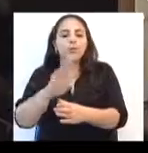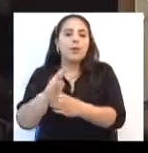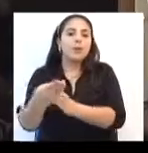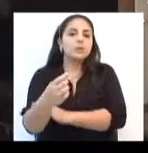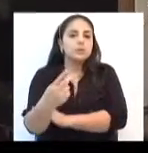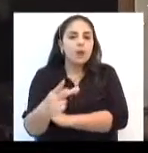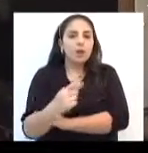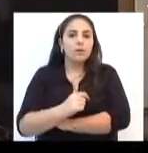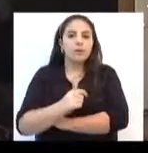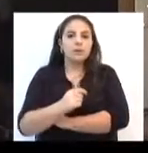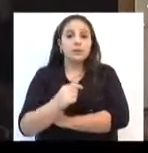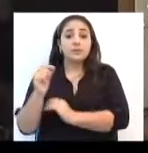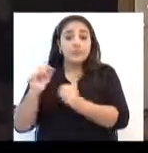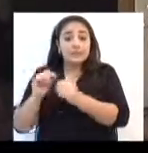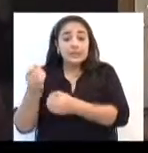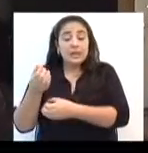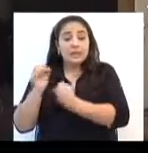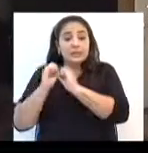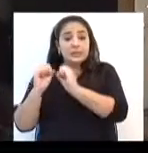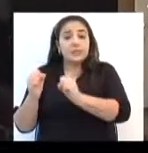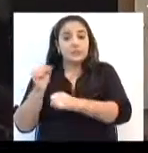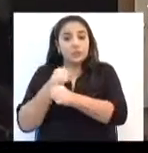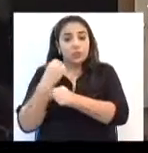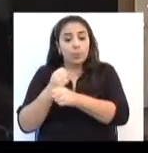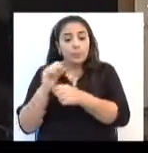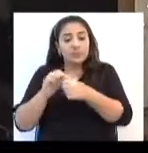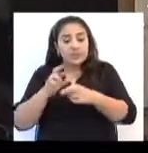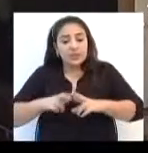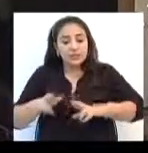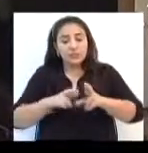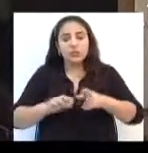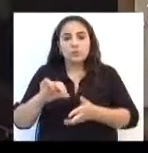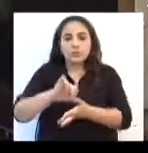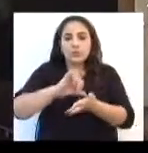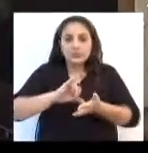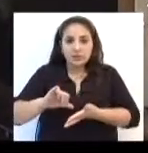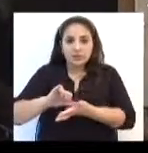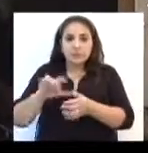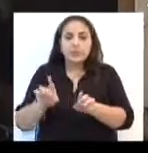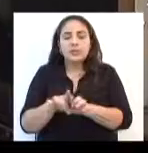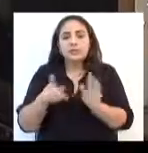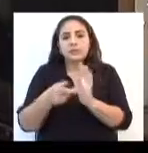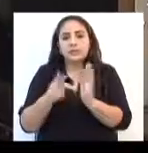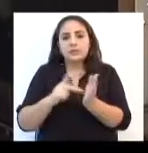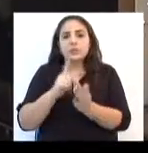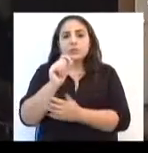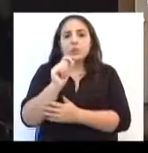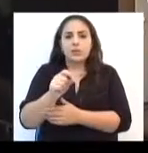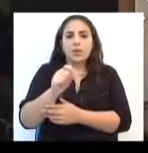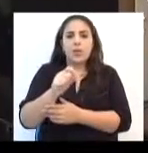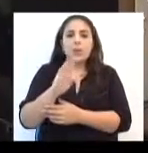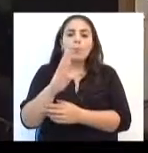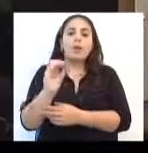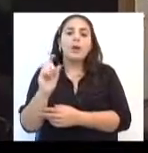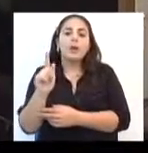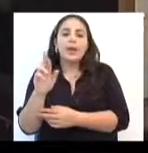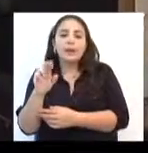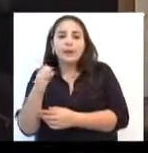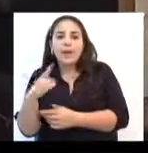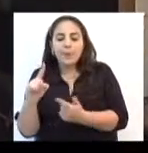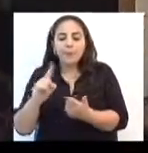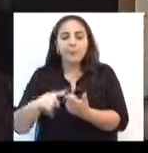a Secretaria de Obras pudesse fazer os outros trabalhos na região central, que quer dizer, o Boqueirão,